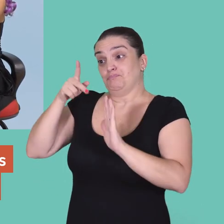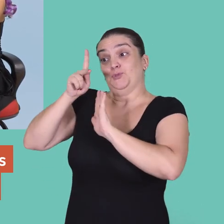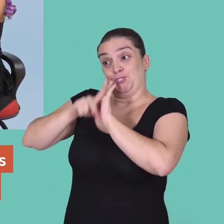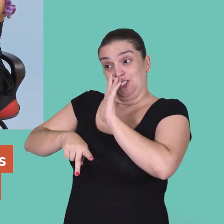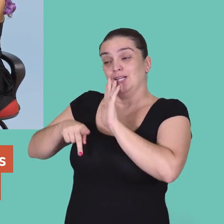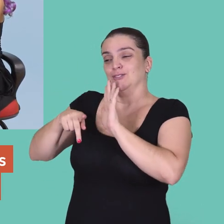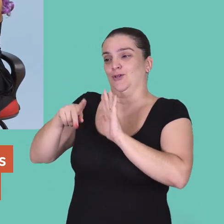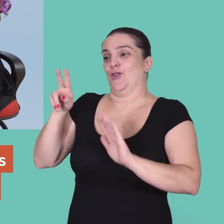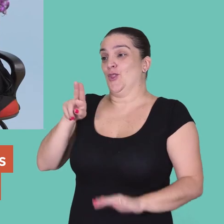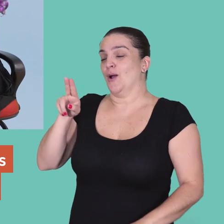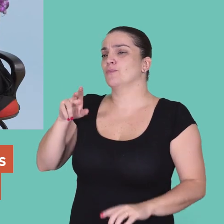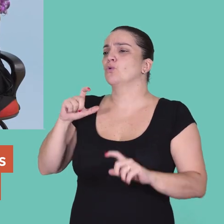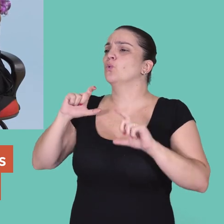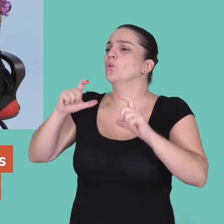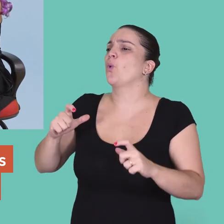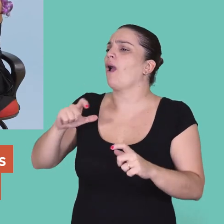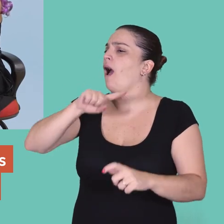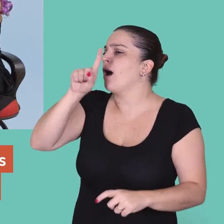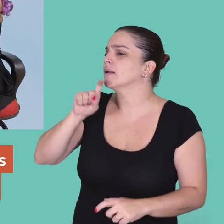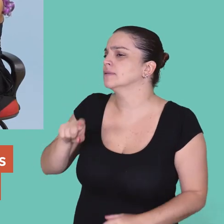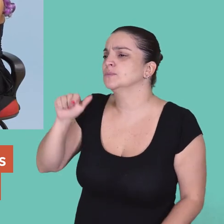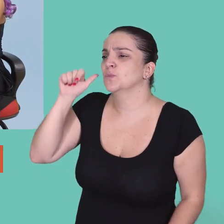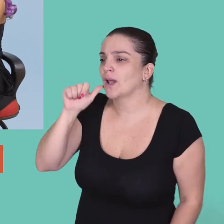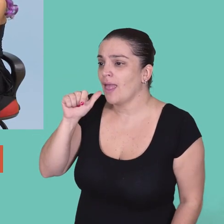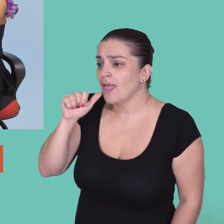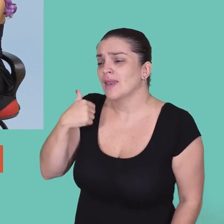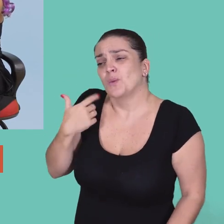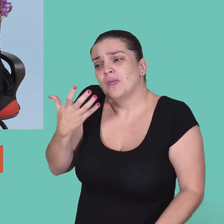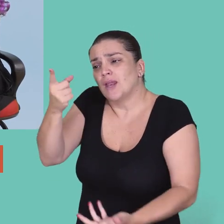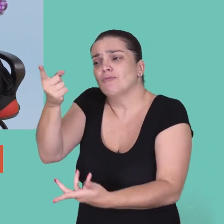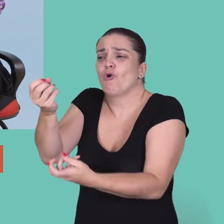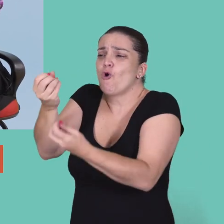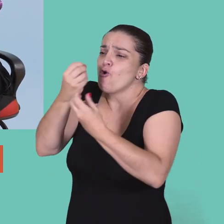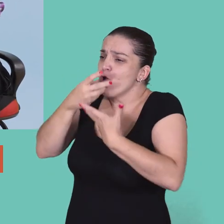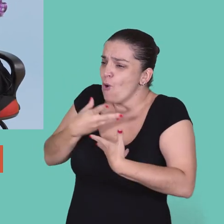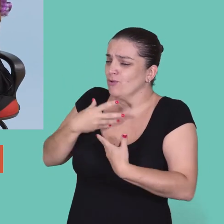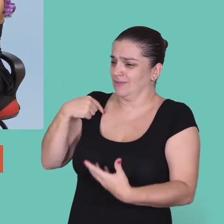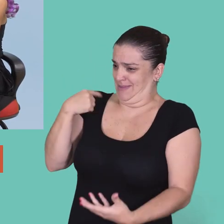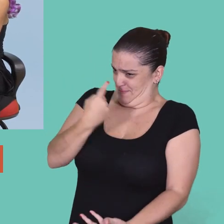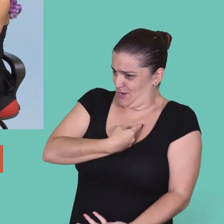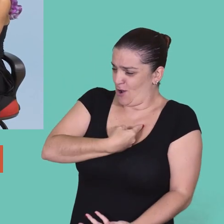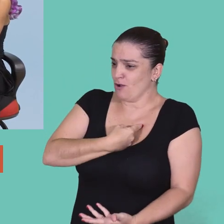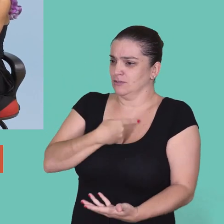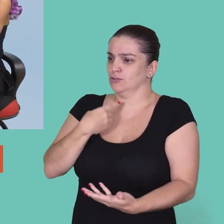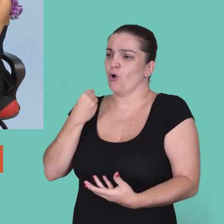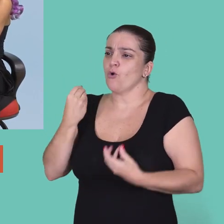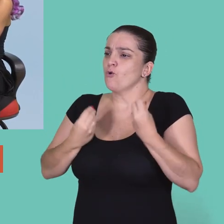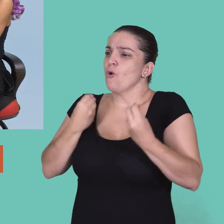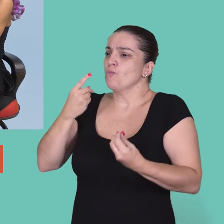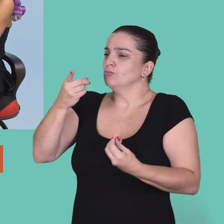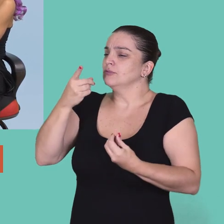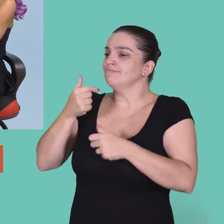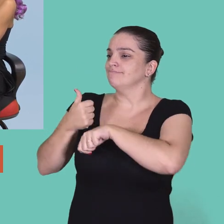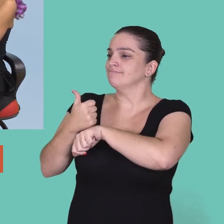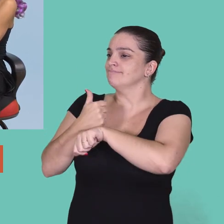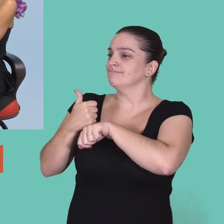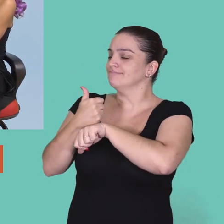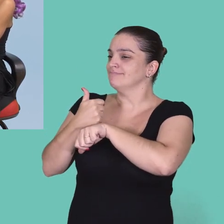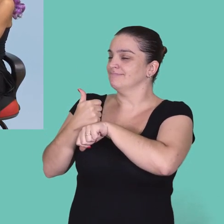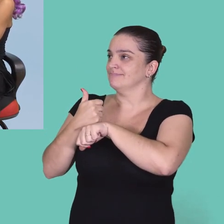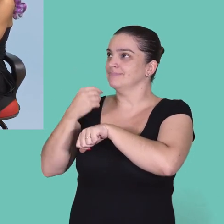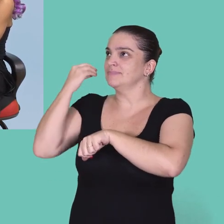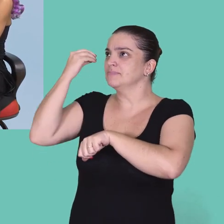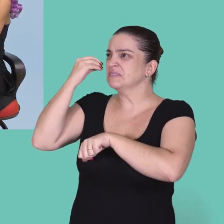para criar esse modelo, nós criamos esse projeto chamado Lugar de Mulher. E eu gostaria que a senhora comentasse para nós como foi, assim, a sua